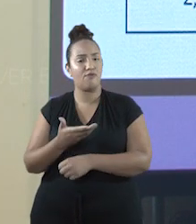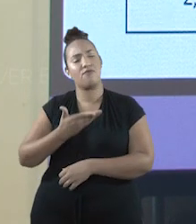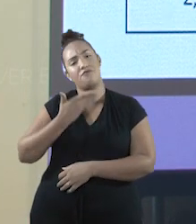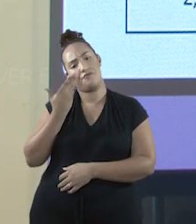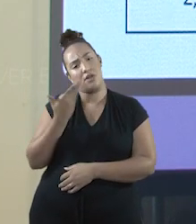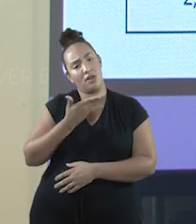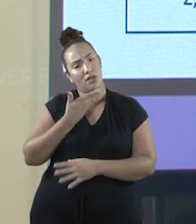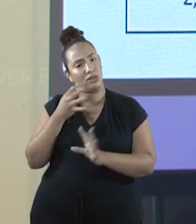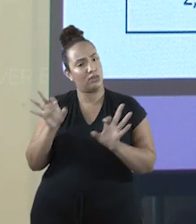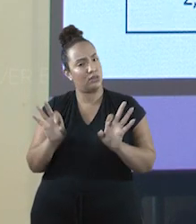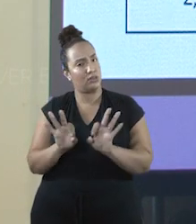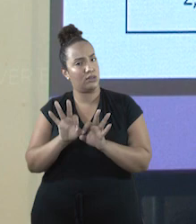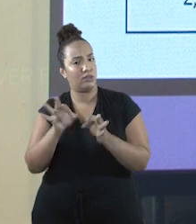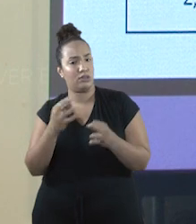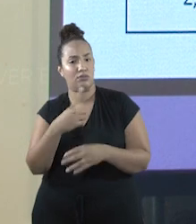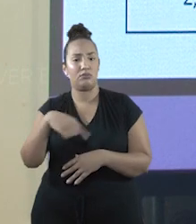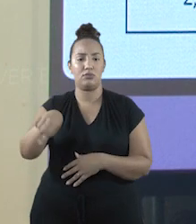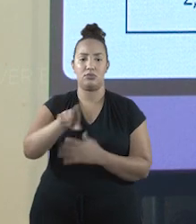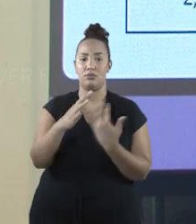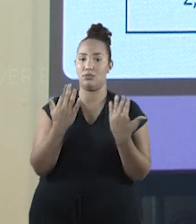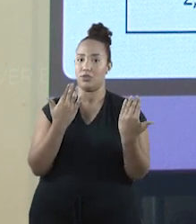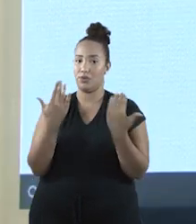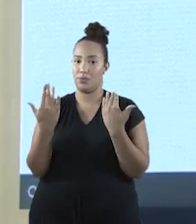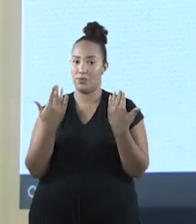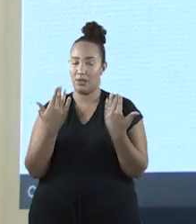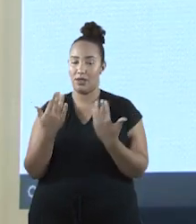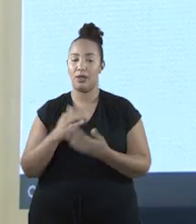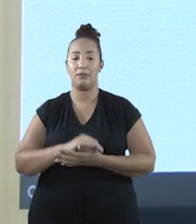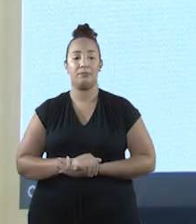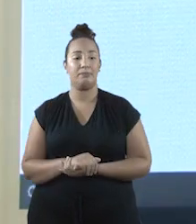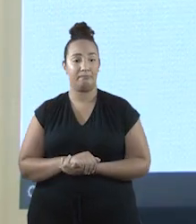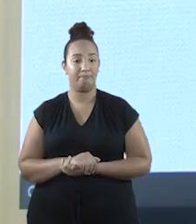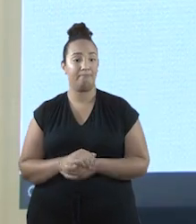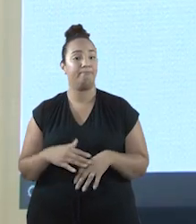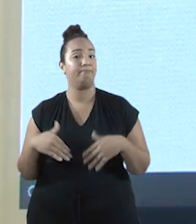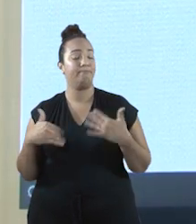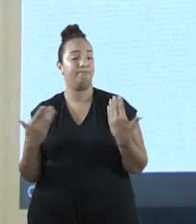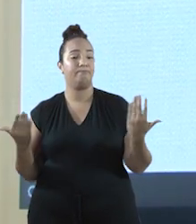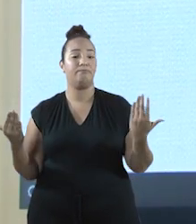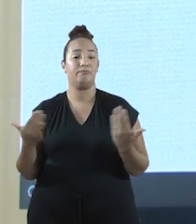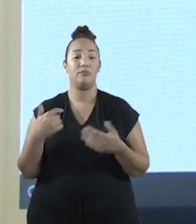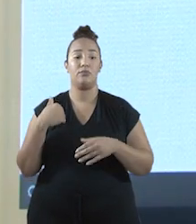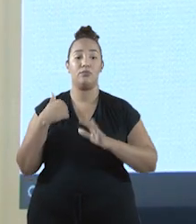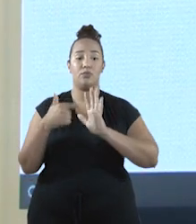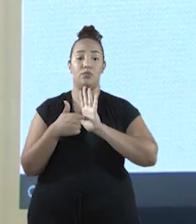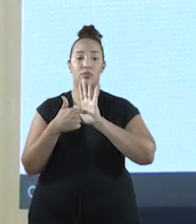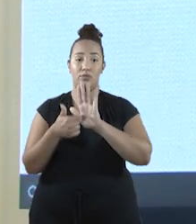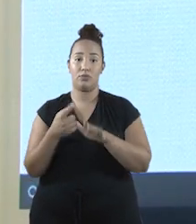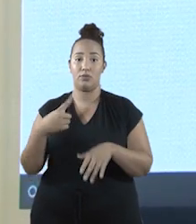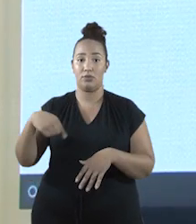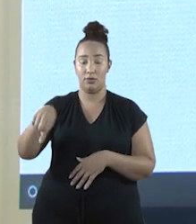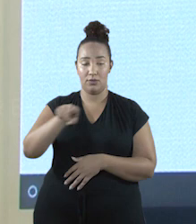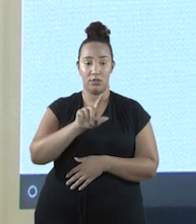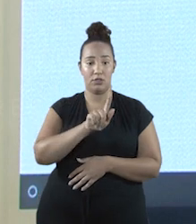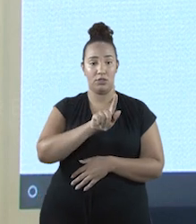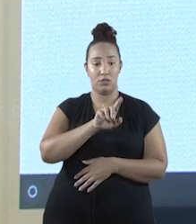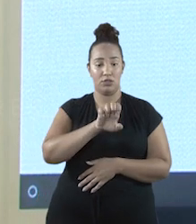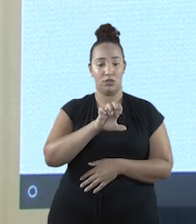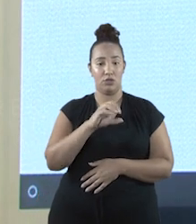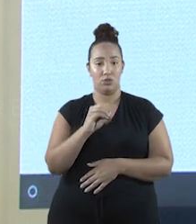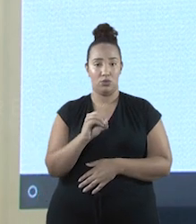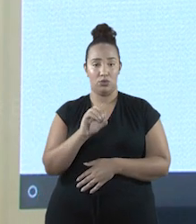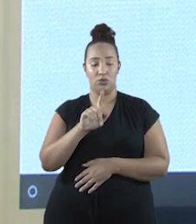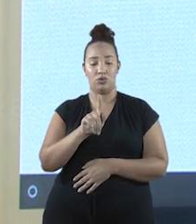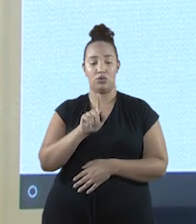e simples para comparar os nossos resultados. Bom, vou apresentar a vocês o GeoGebra. Para